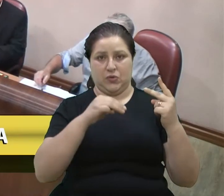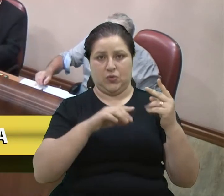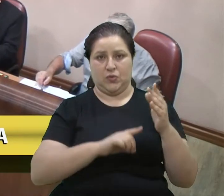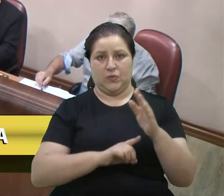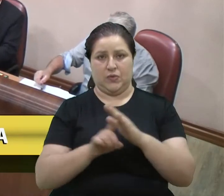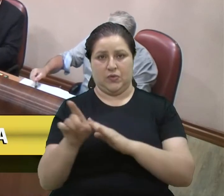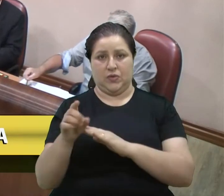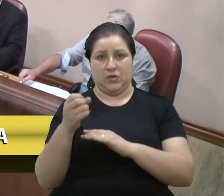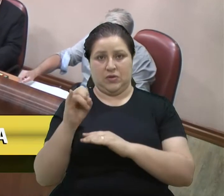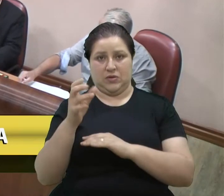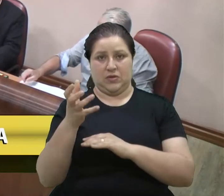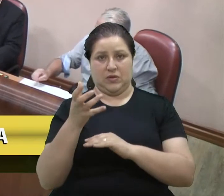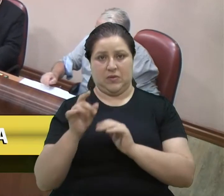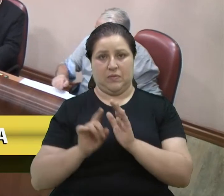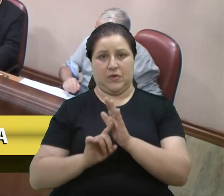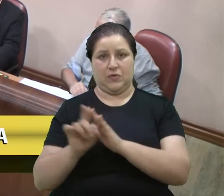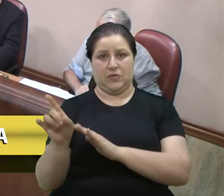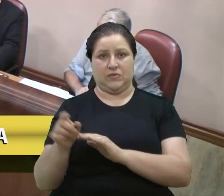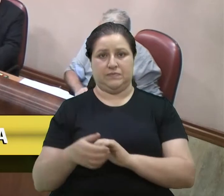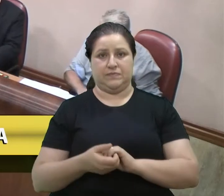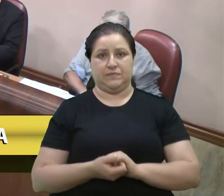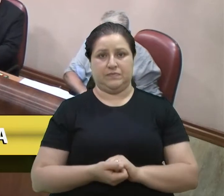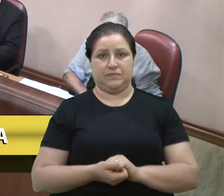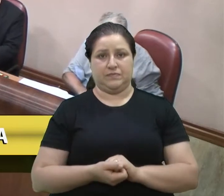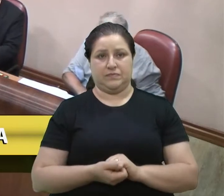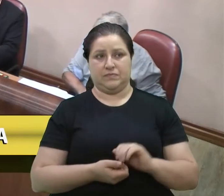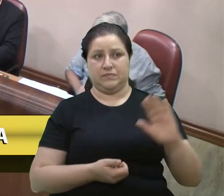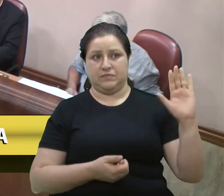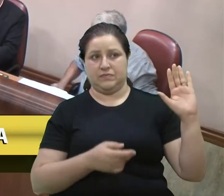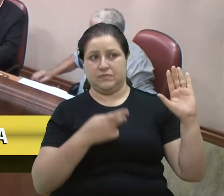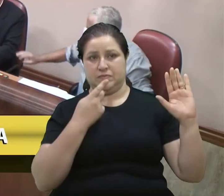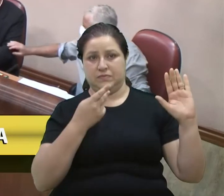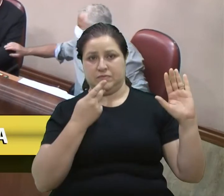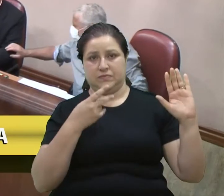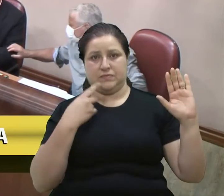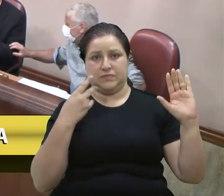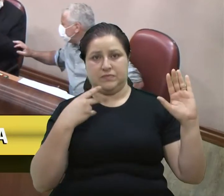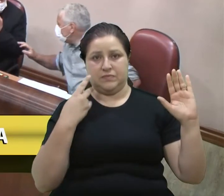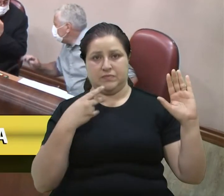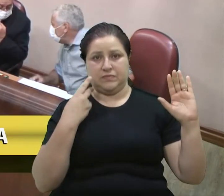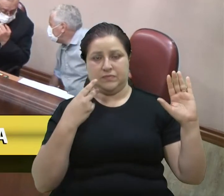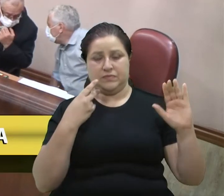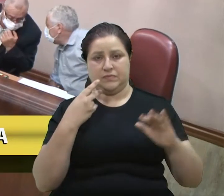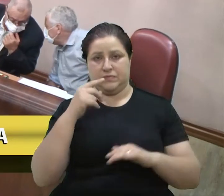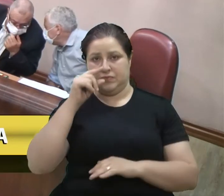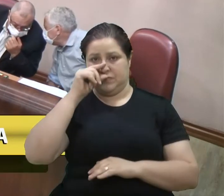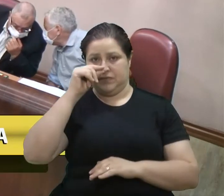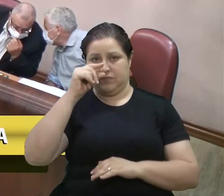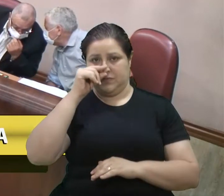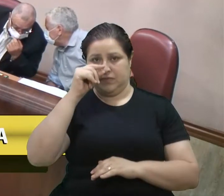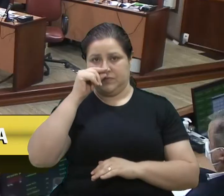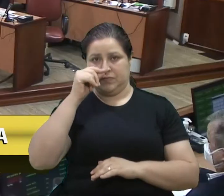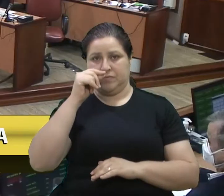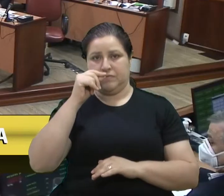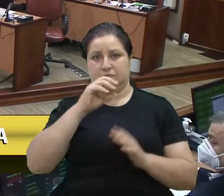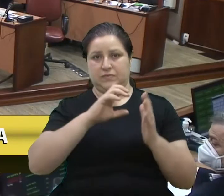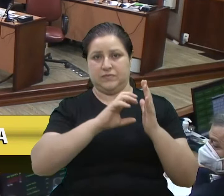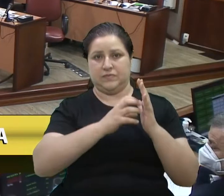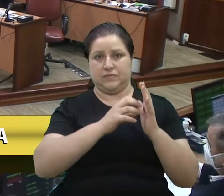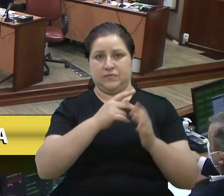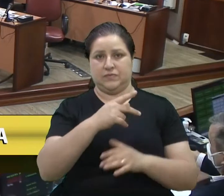se alguém tem algum questionamento. Peço a palavra, senhor presidente. Vereador Sandro Fantinel para Patriotas.